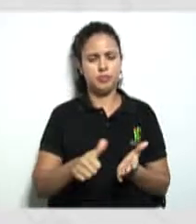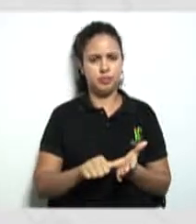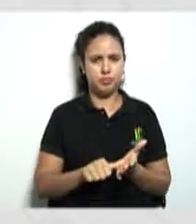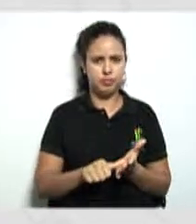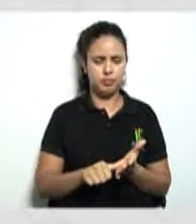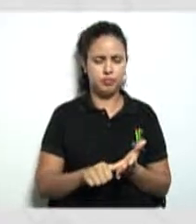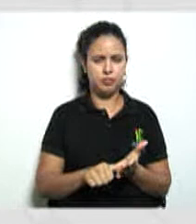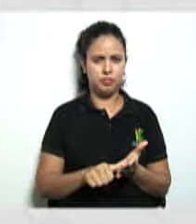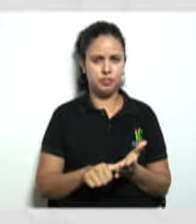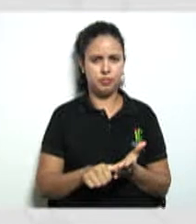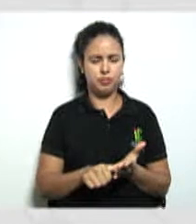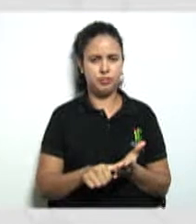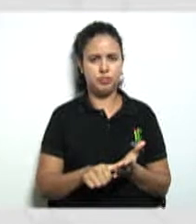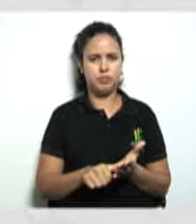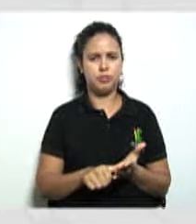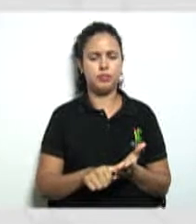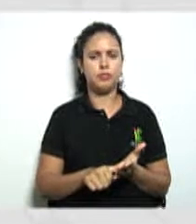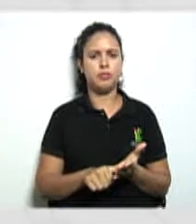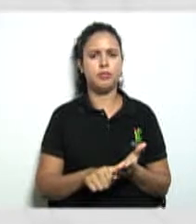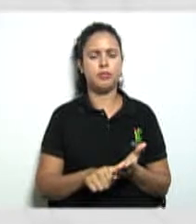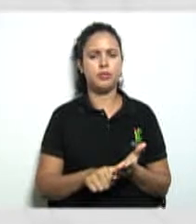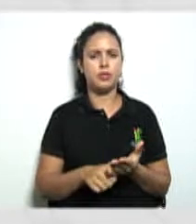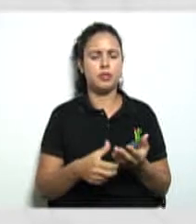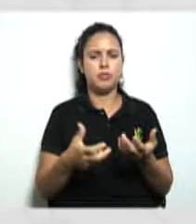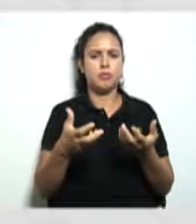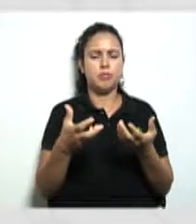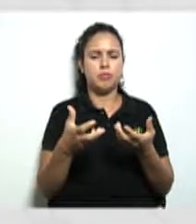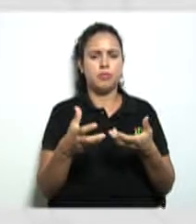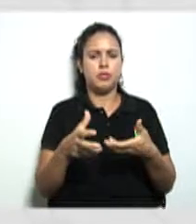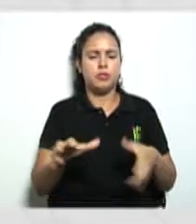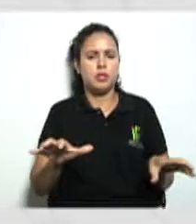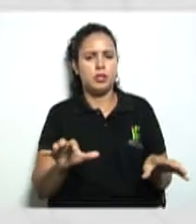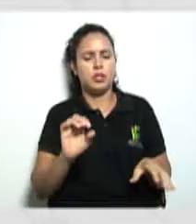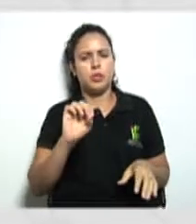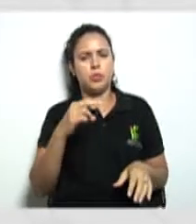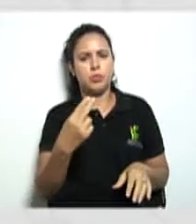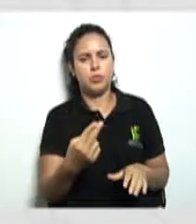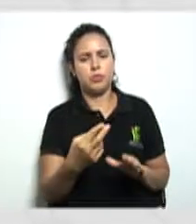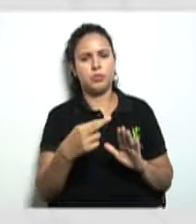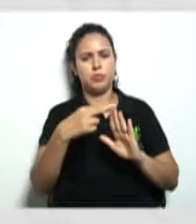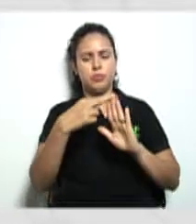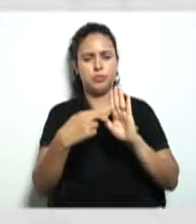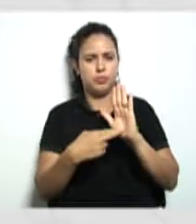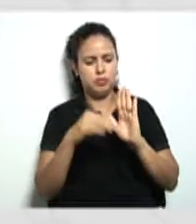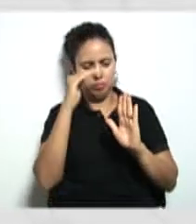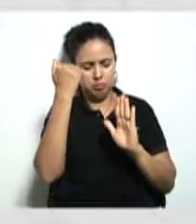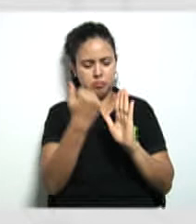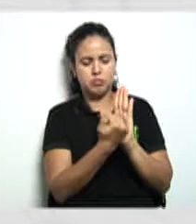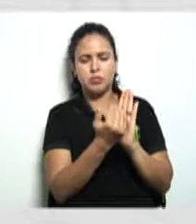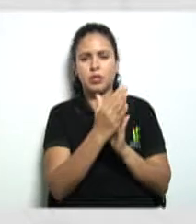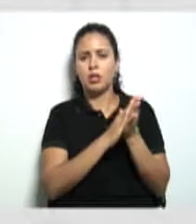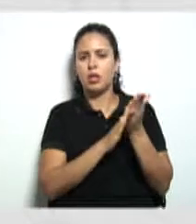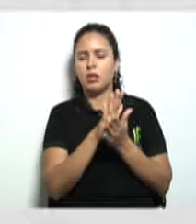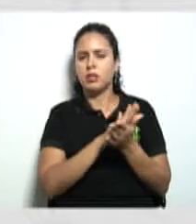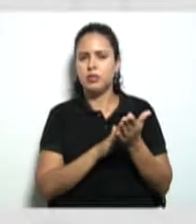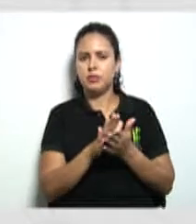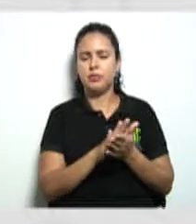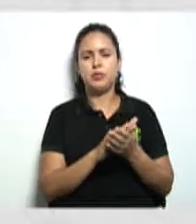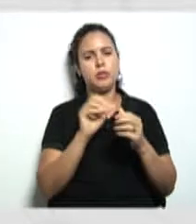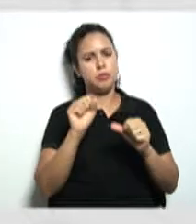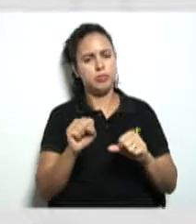ele é não queira não siga todo esse regulamento ele será o que